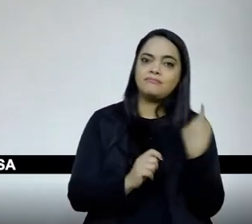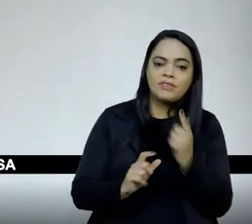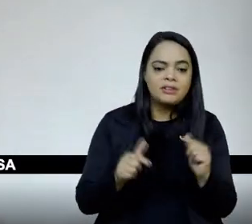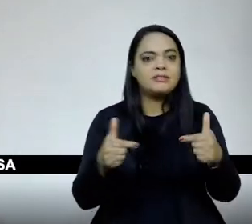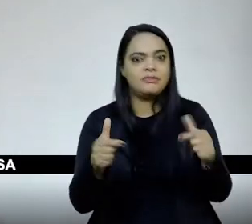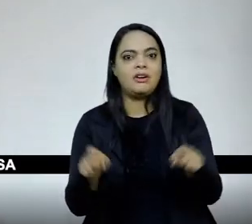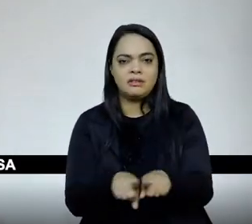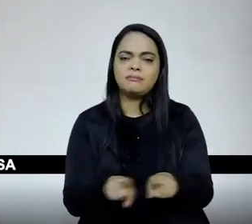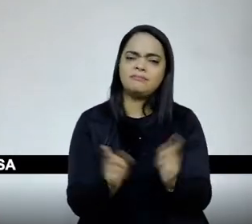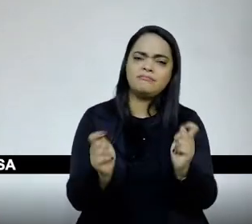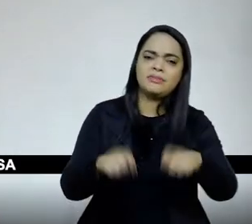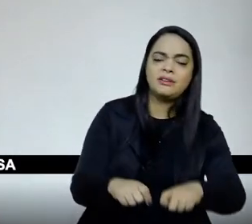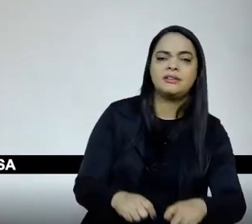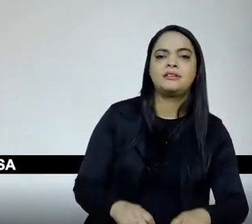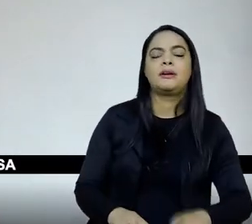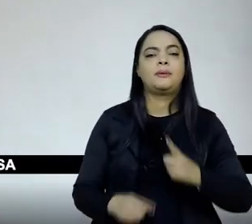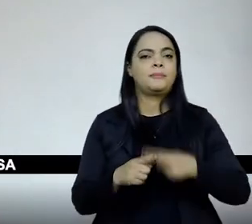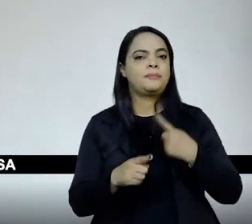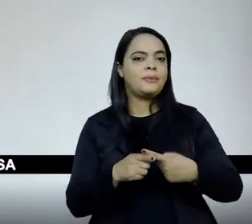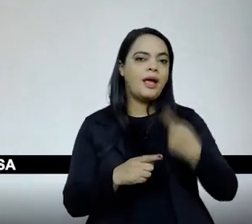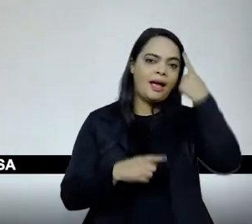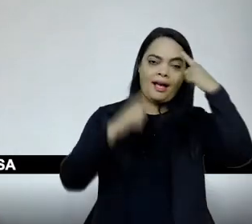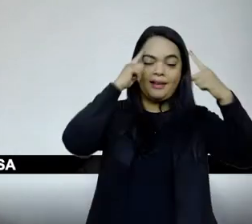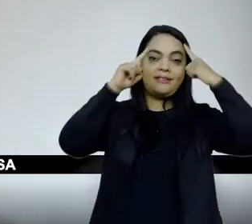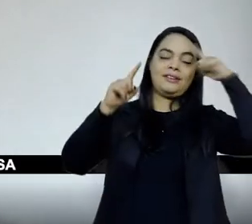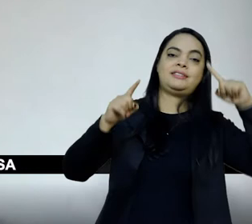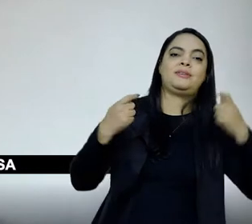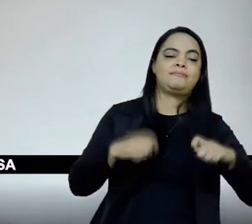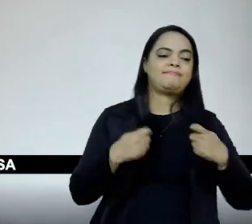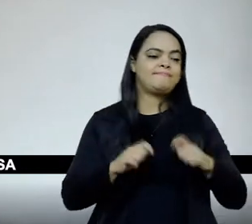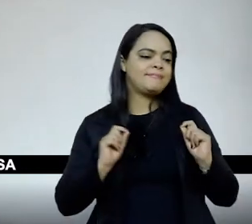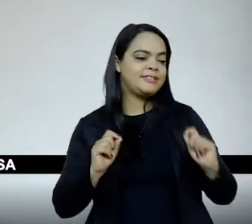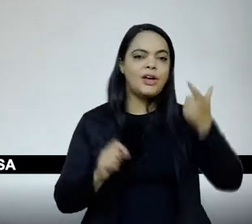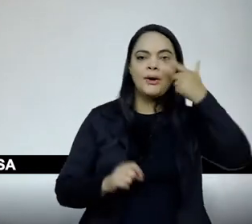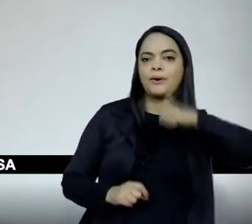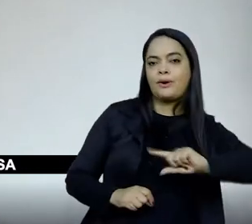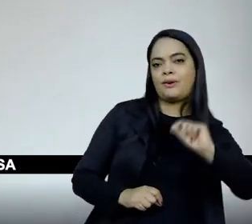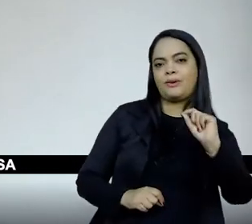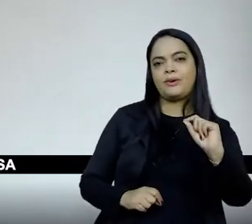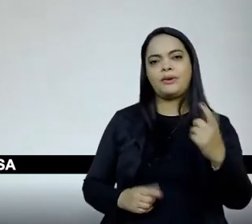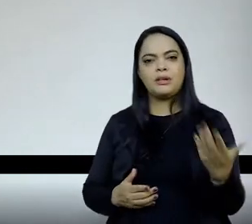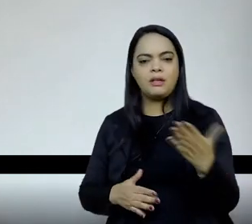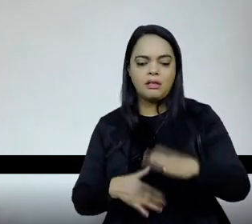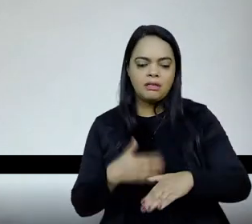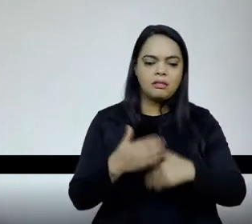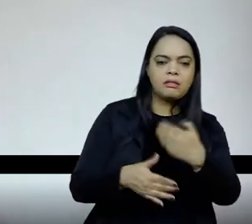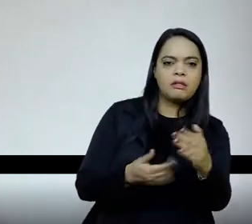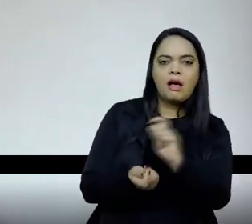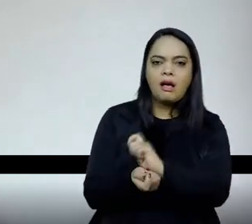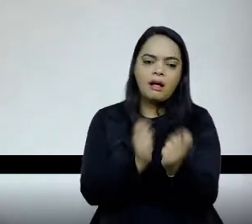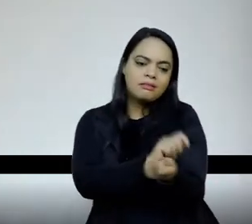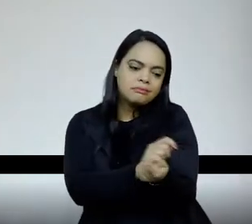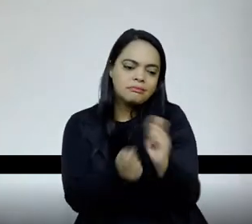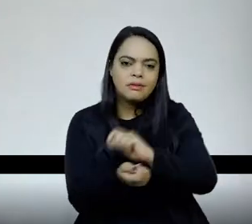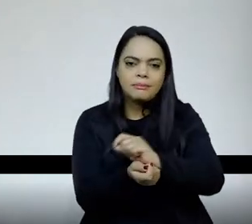pouco isso. A invenção tem que comportar uma certa reflexibilidade contínua, nossa, para achar